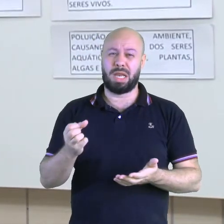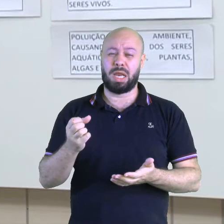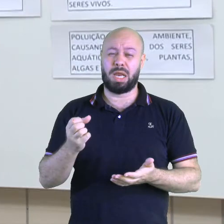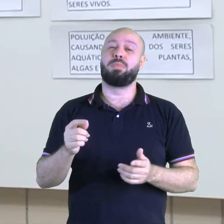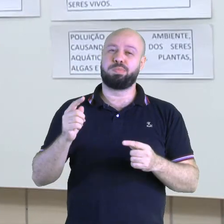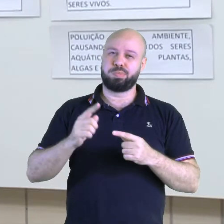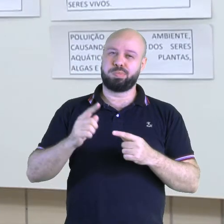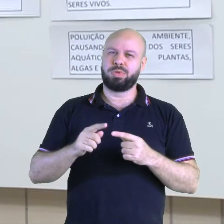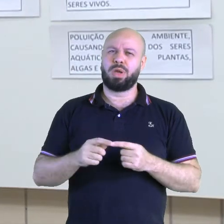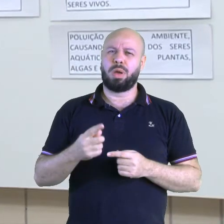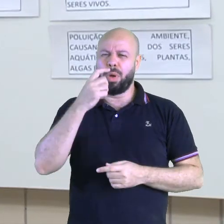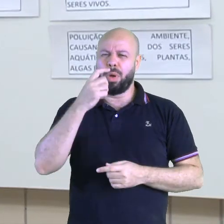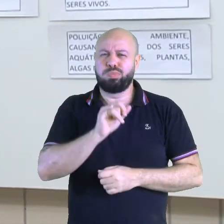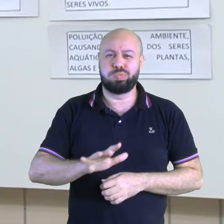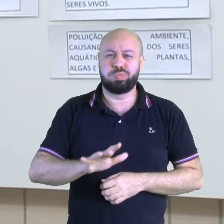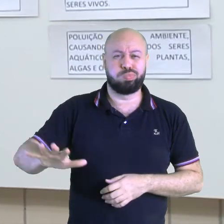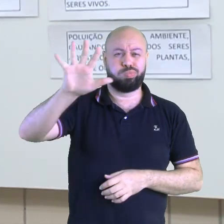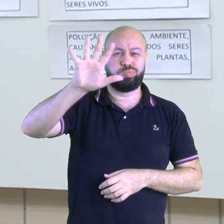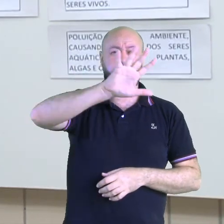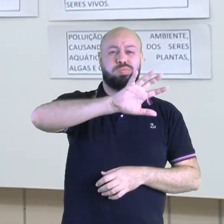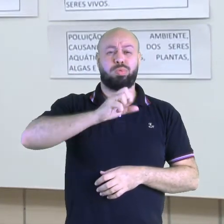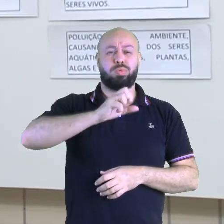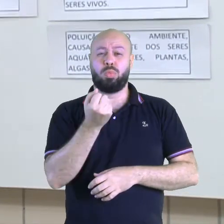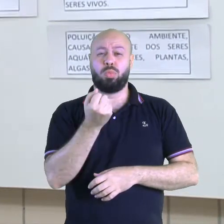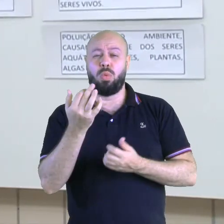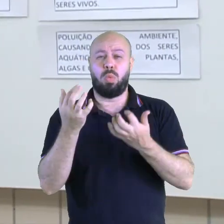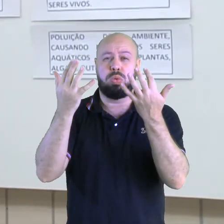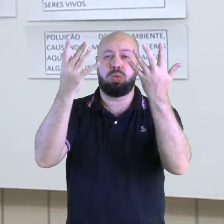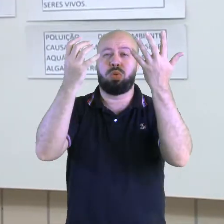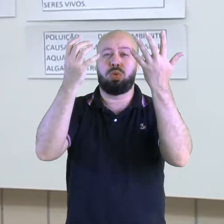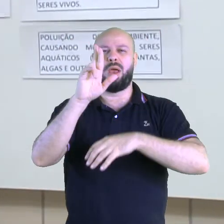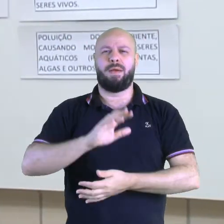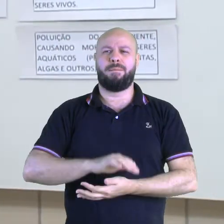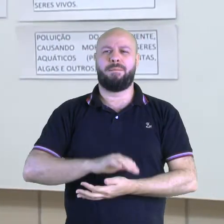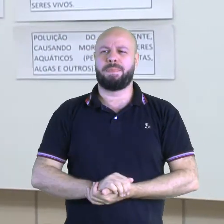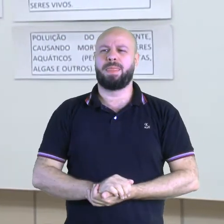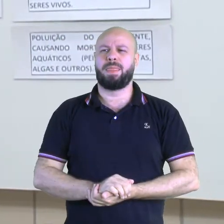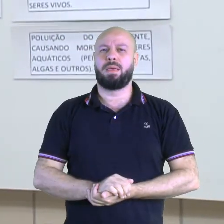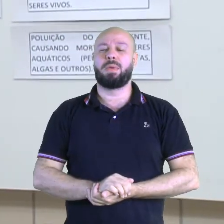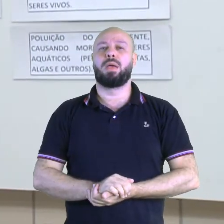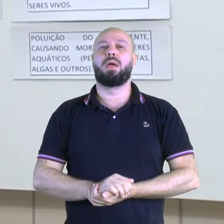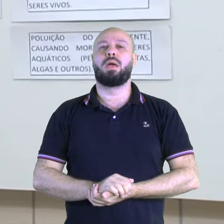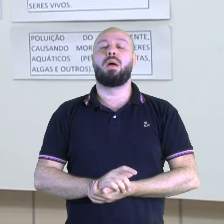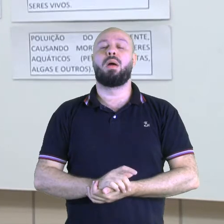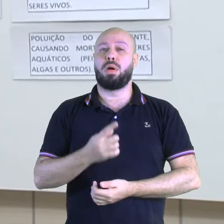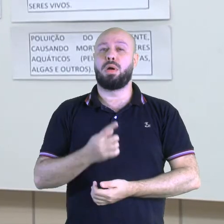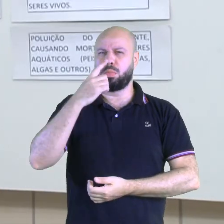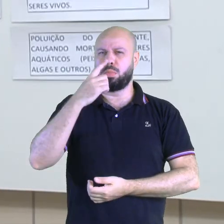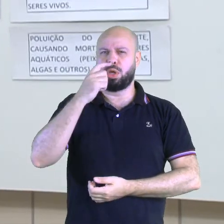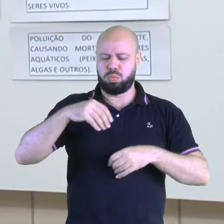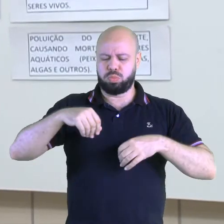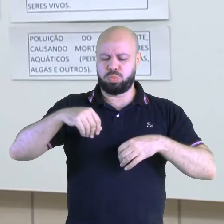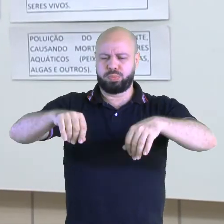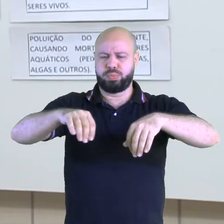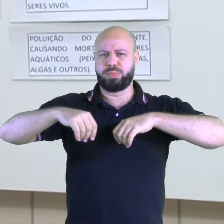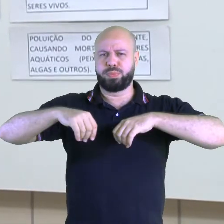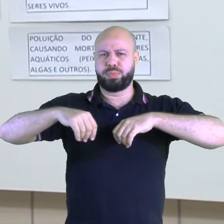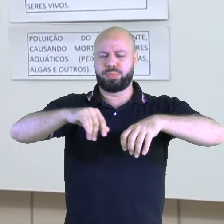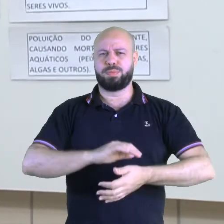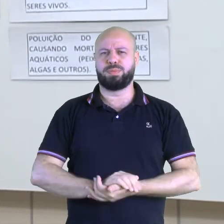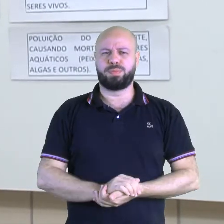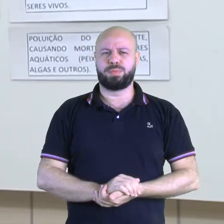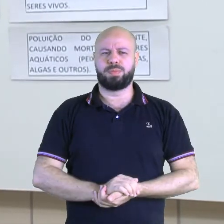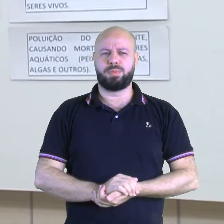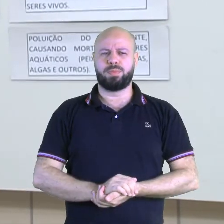traz esse tipo de poluição. Poluição do solo. Ok, né? Uma poluição muito